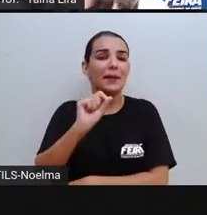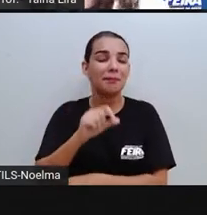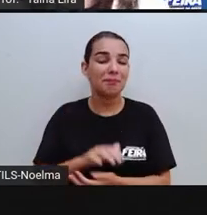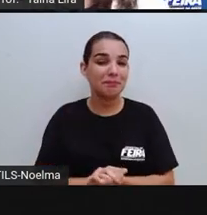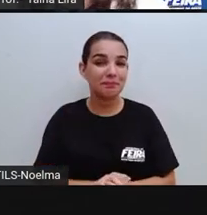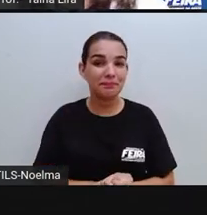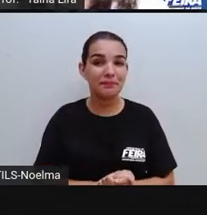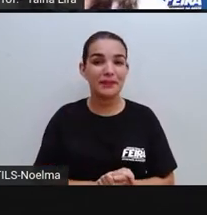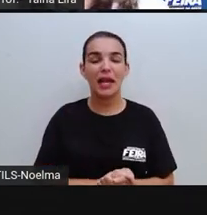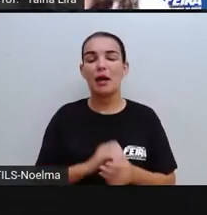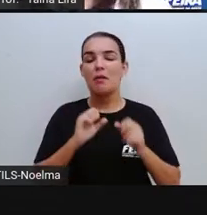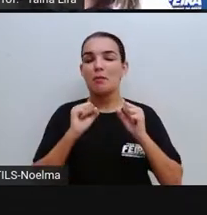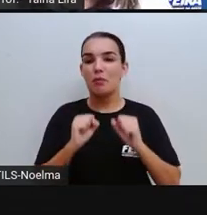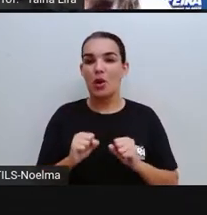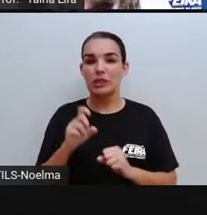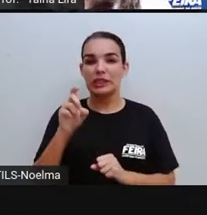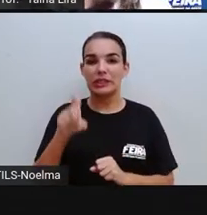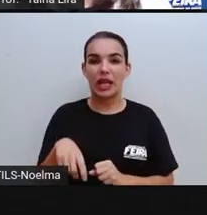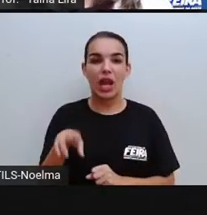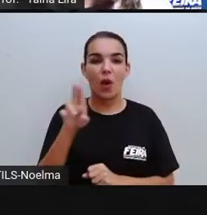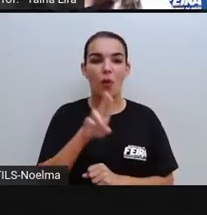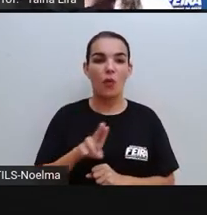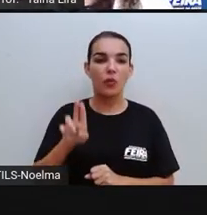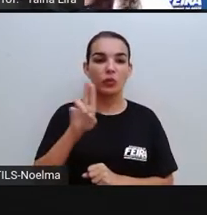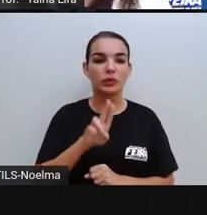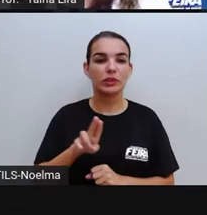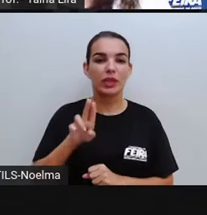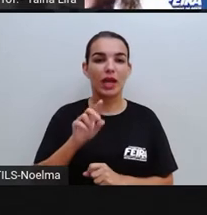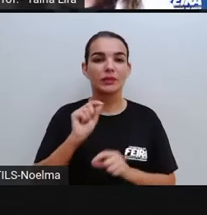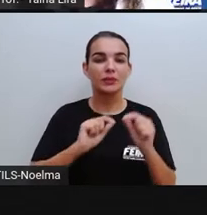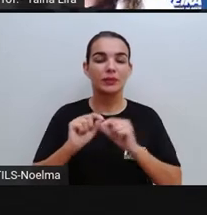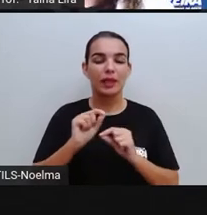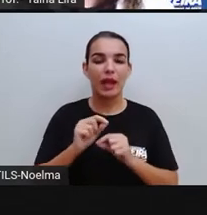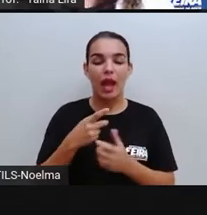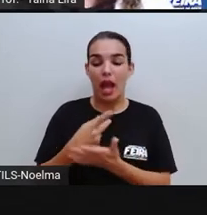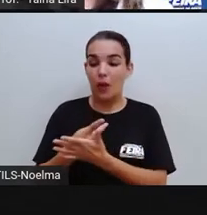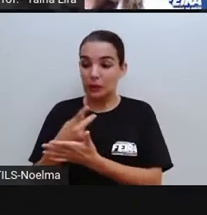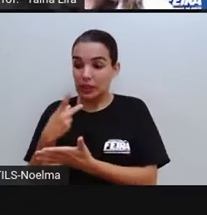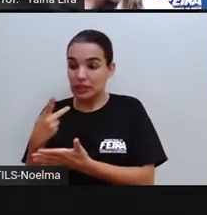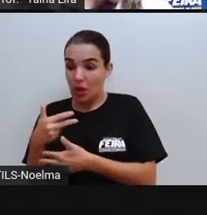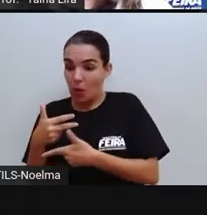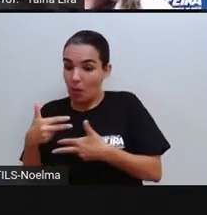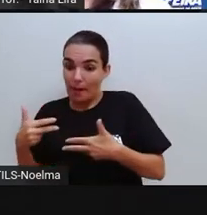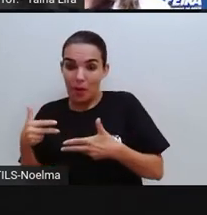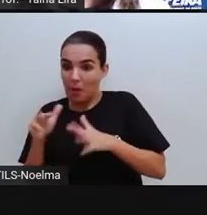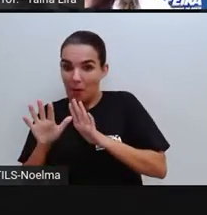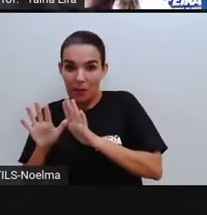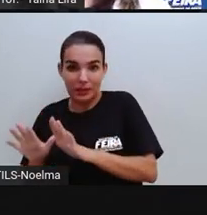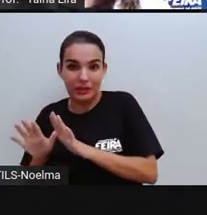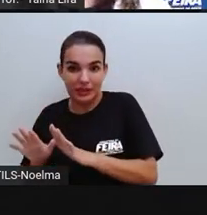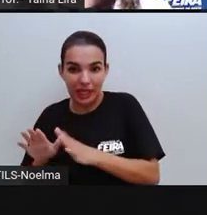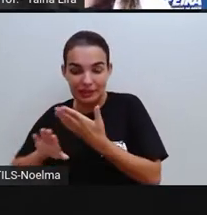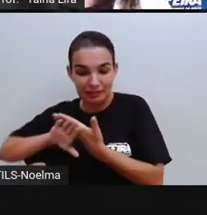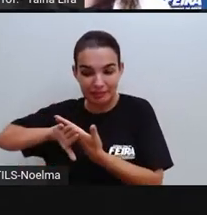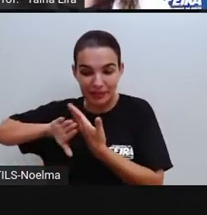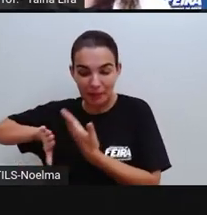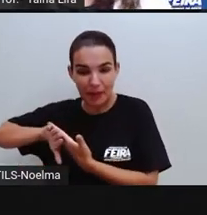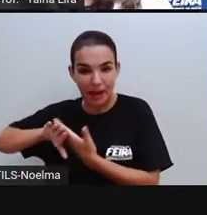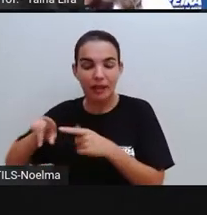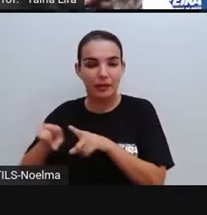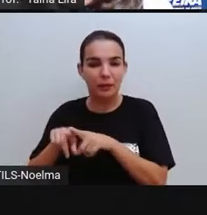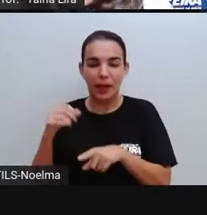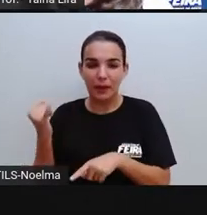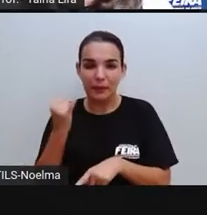ali, como a gente fala, de pegar um fato, que às vezes até mesmo um fato, né, que é importante,